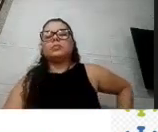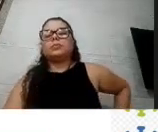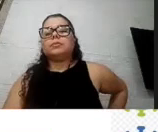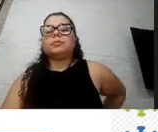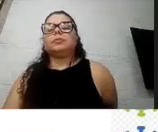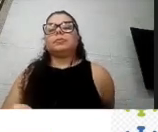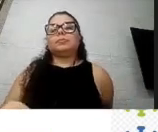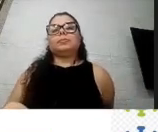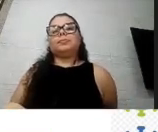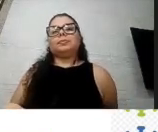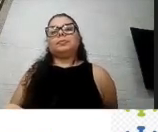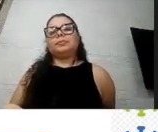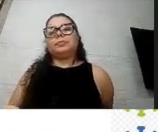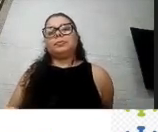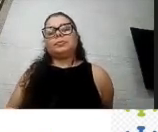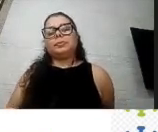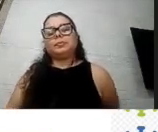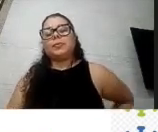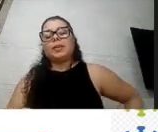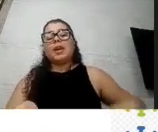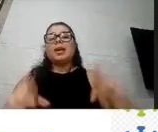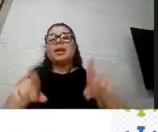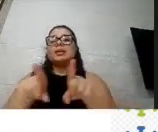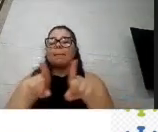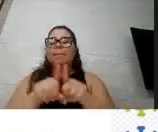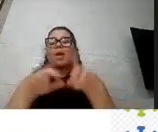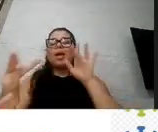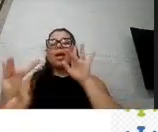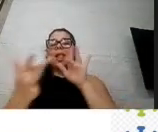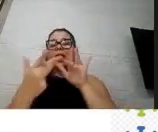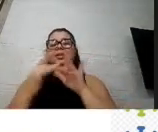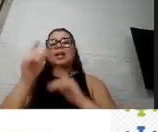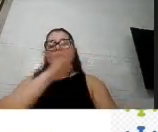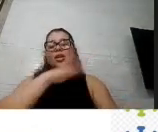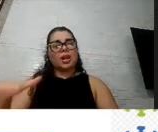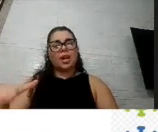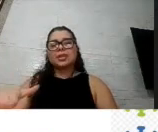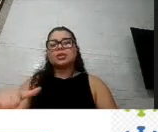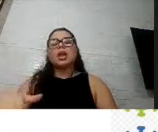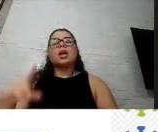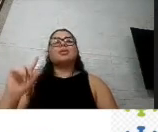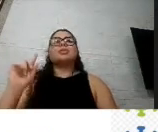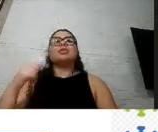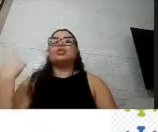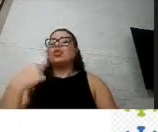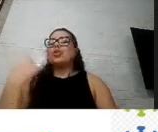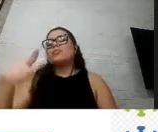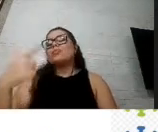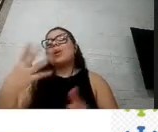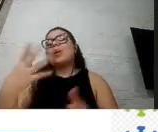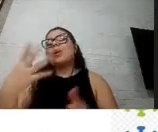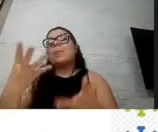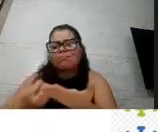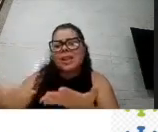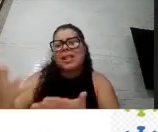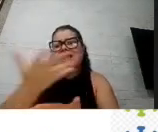compreensível e em relação às crianças a gente ainda não tem muitos dados provavelmente num terceiro ou